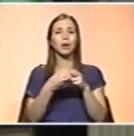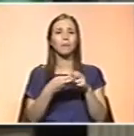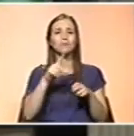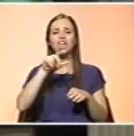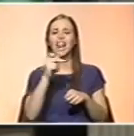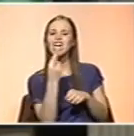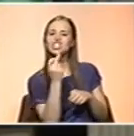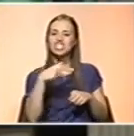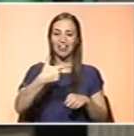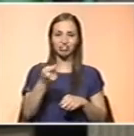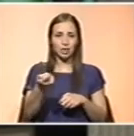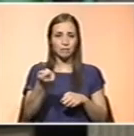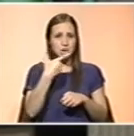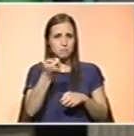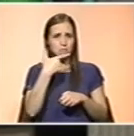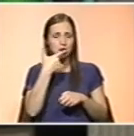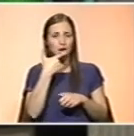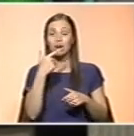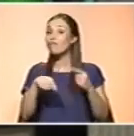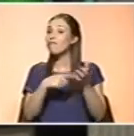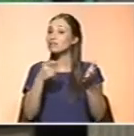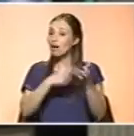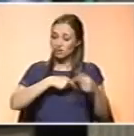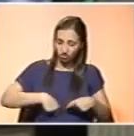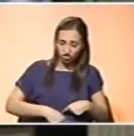tempo acabam por ter carências a nível de absorção intestinal.